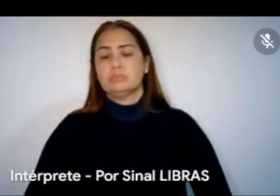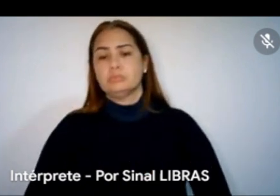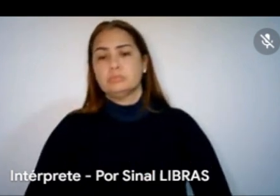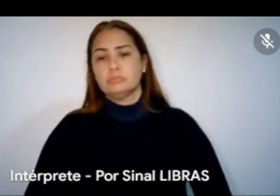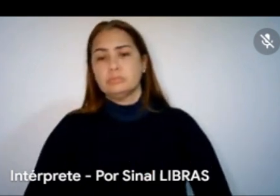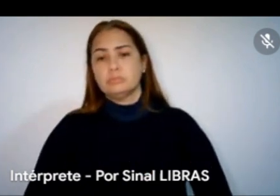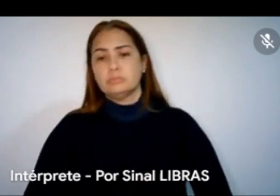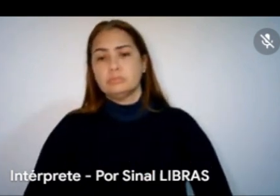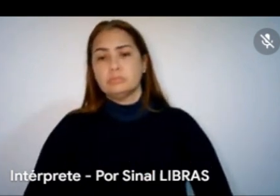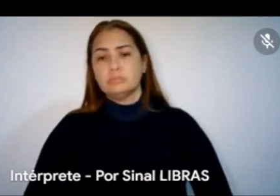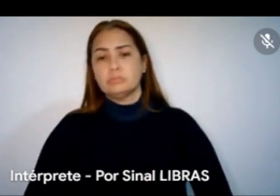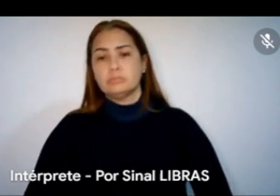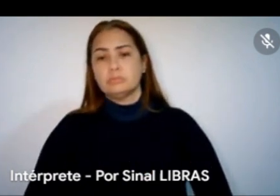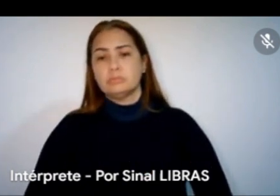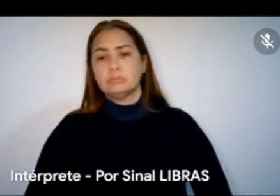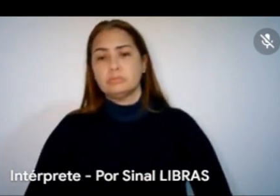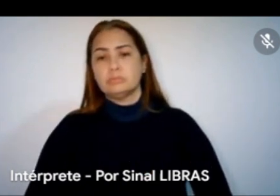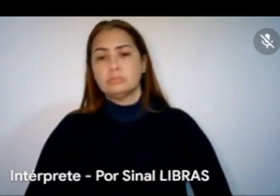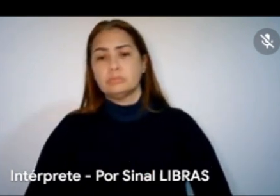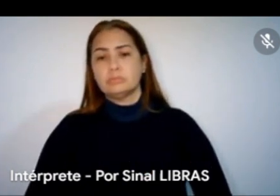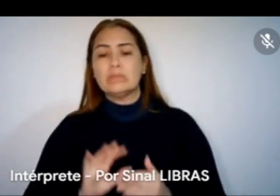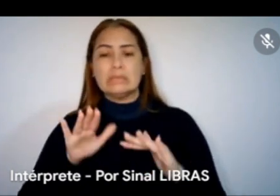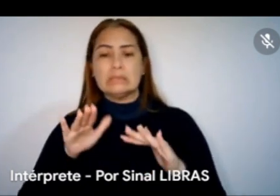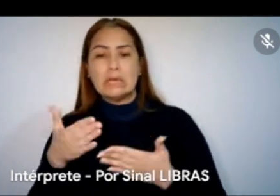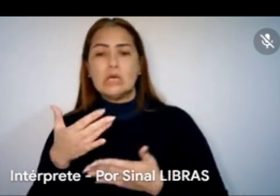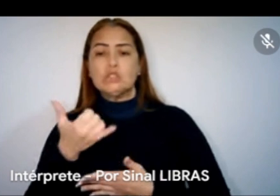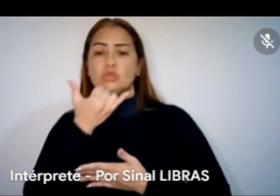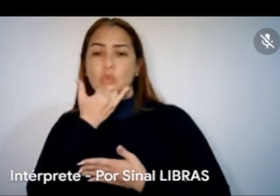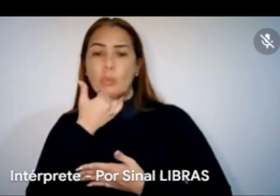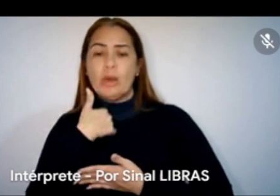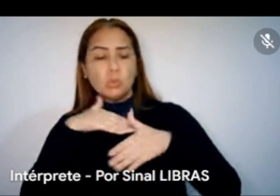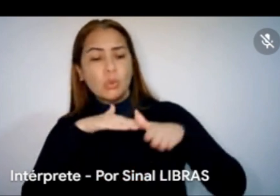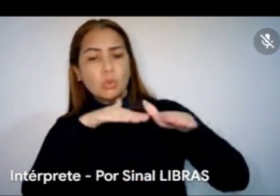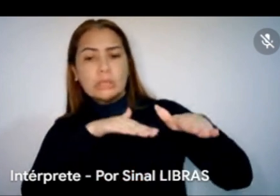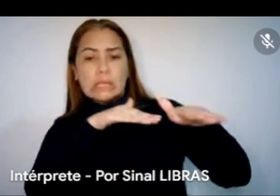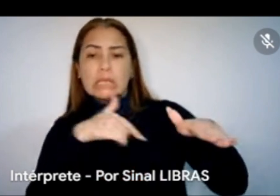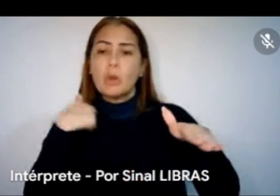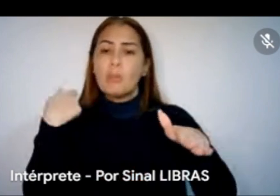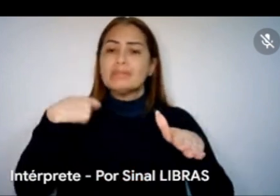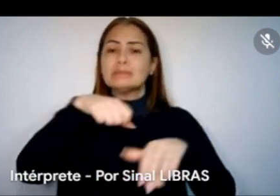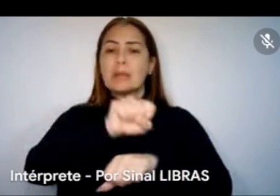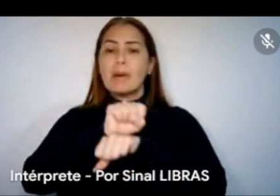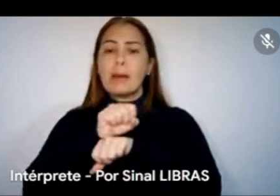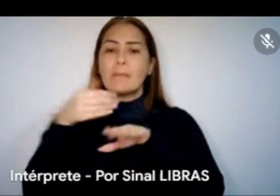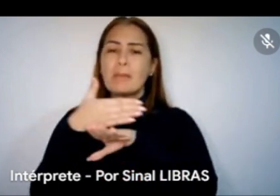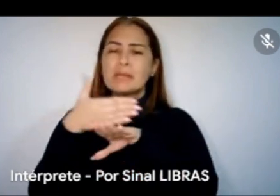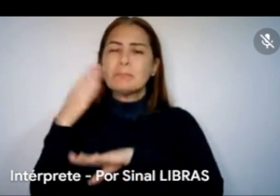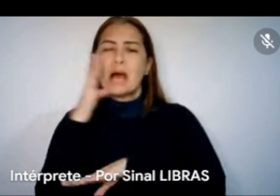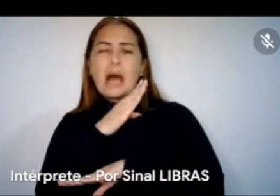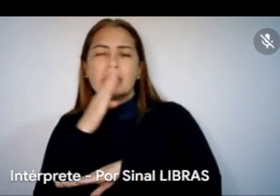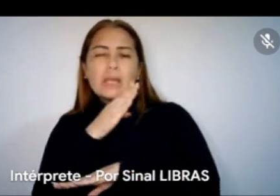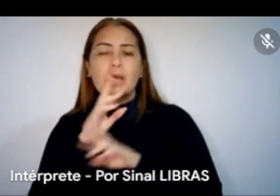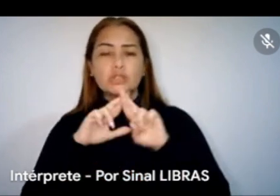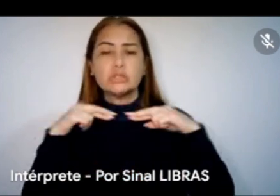Ok, eu estou no trânsito, tive que dar uma parada aqui para poder participar brevemente desse encontro, porque